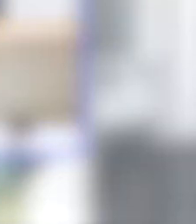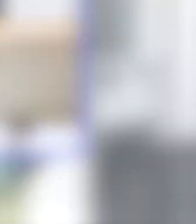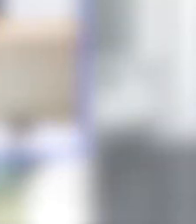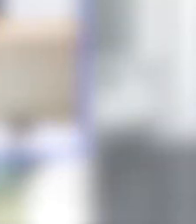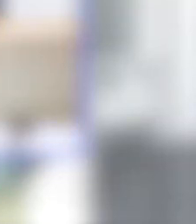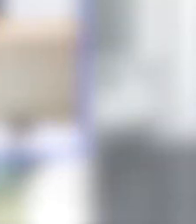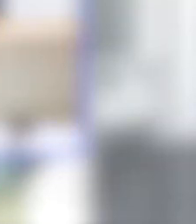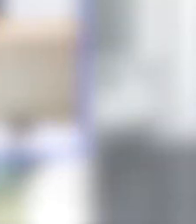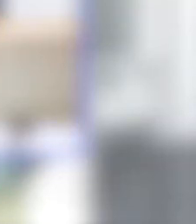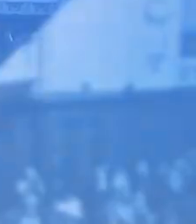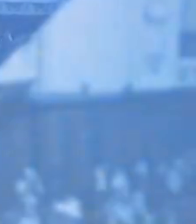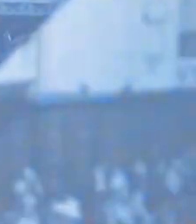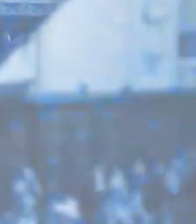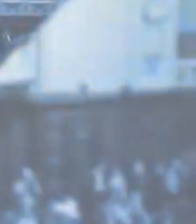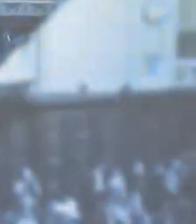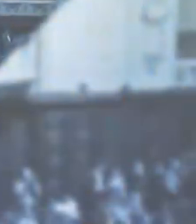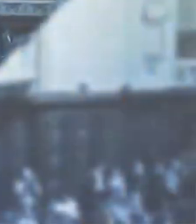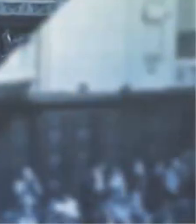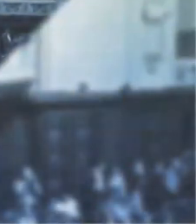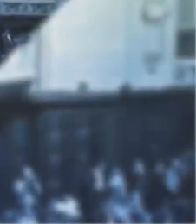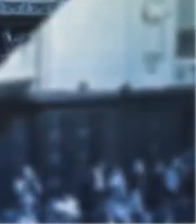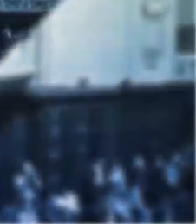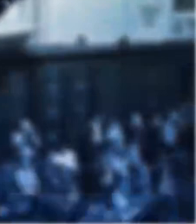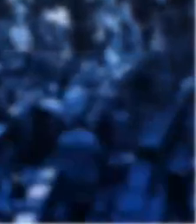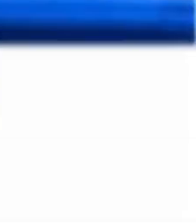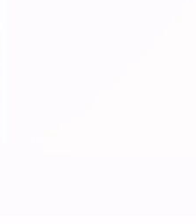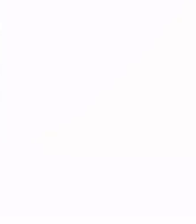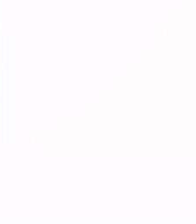Tchau. Tchau,